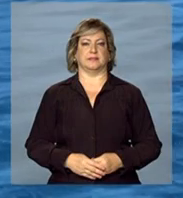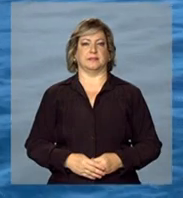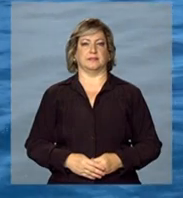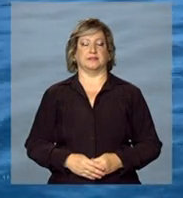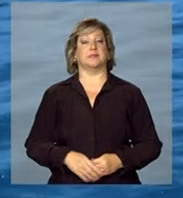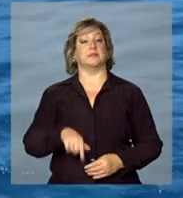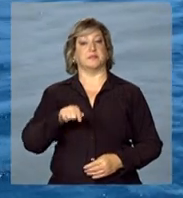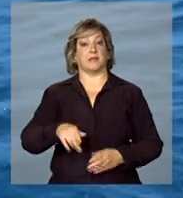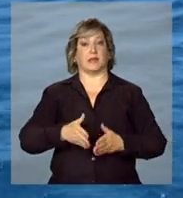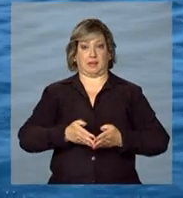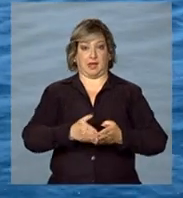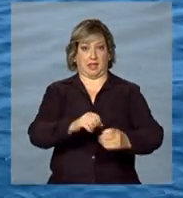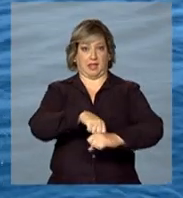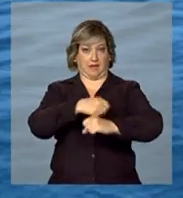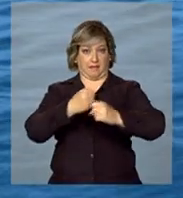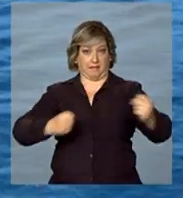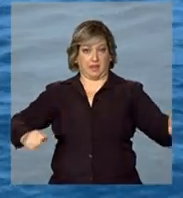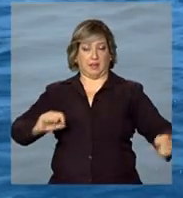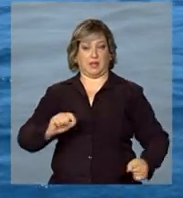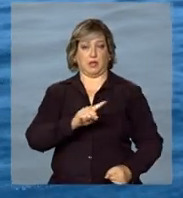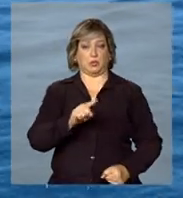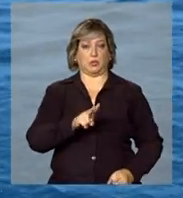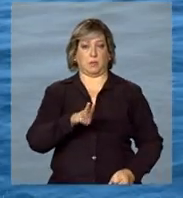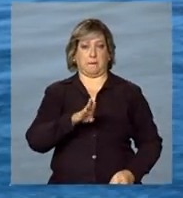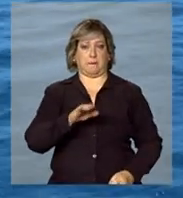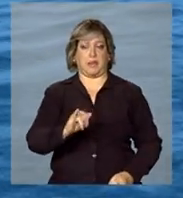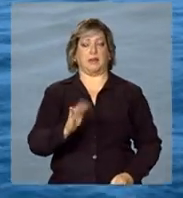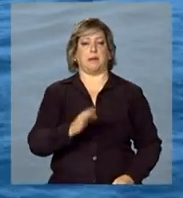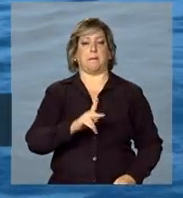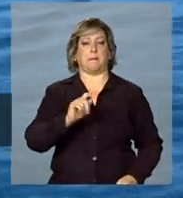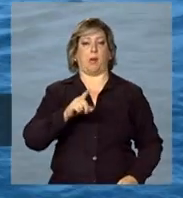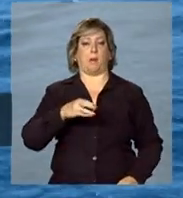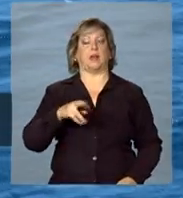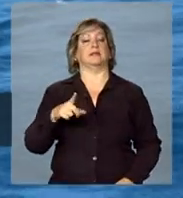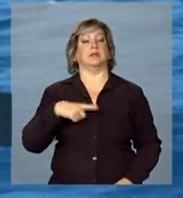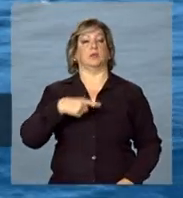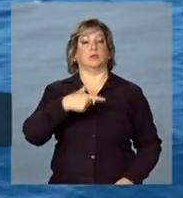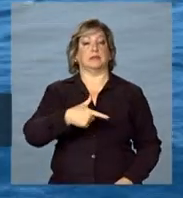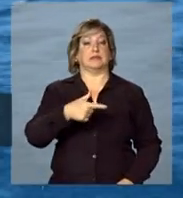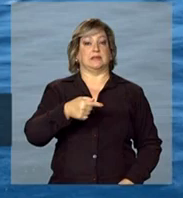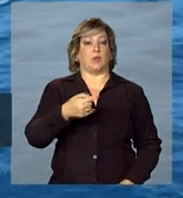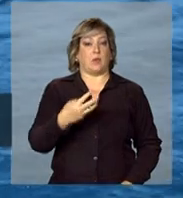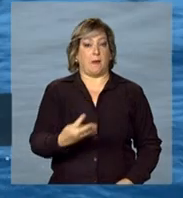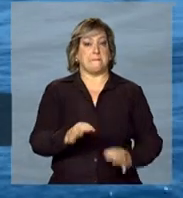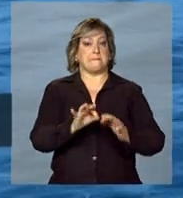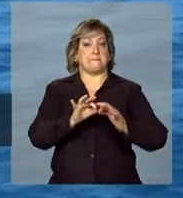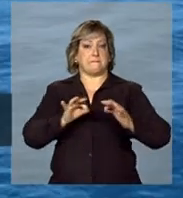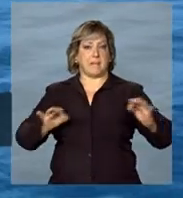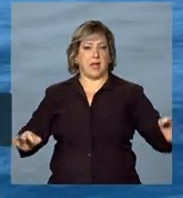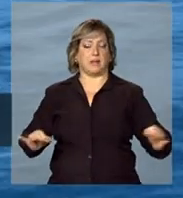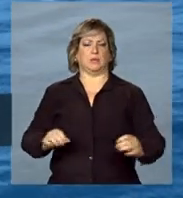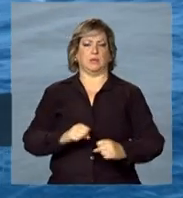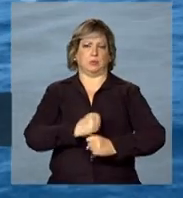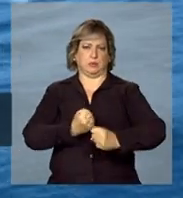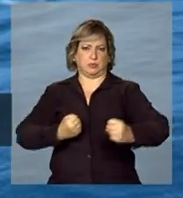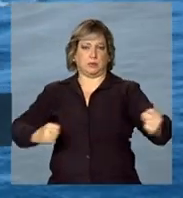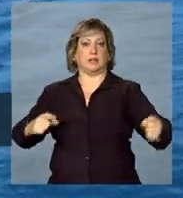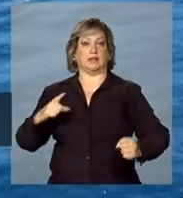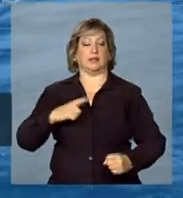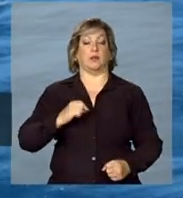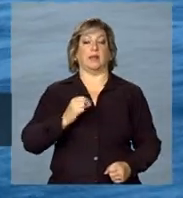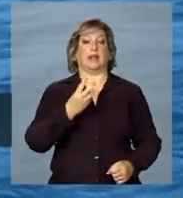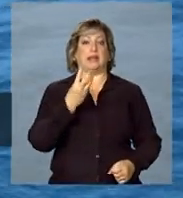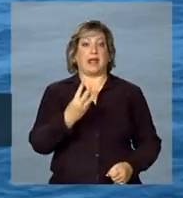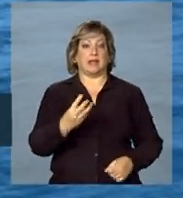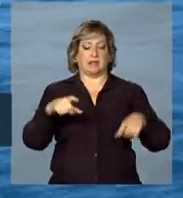O navio petroleiro Zumbi dos Palmares tem 274 metros de comprimento, que equivalem a cerca de três